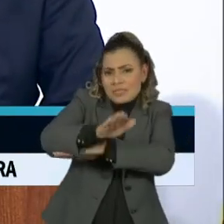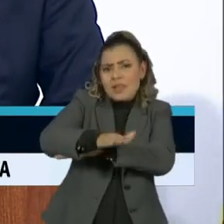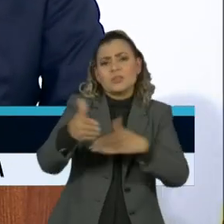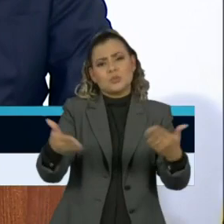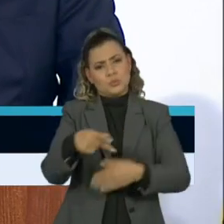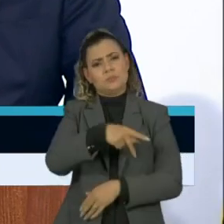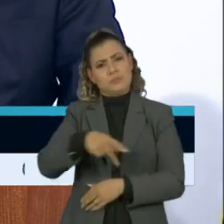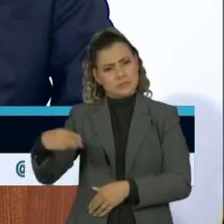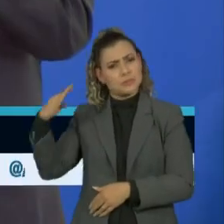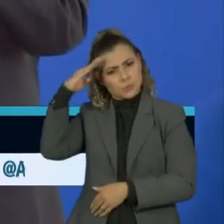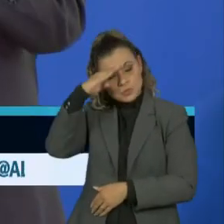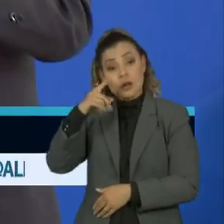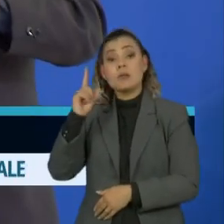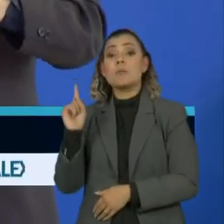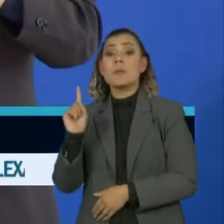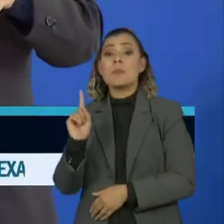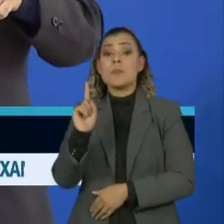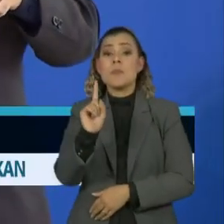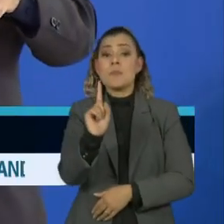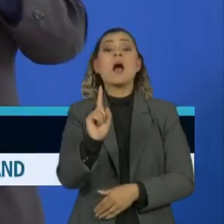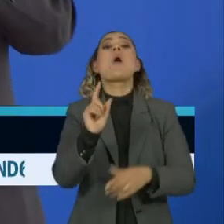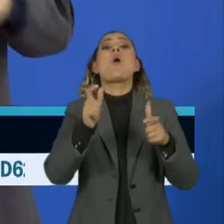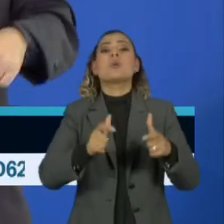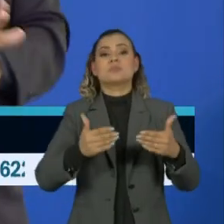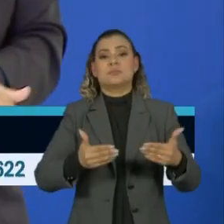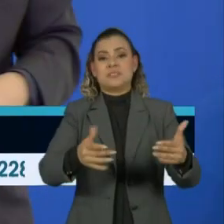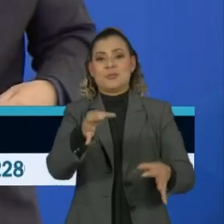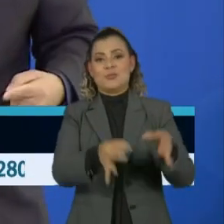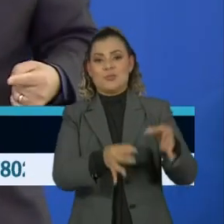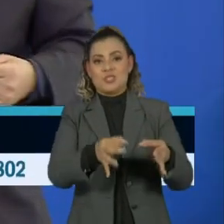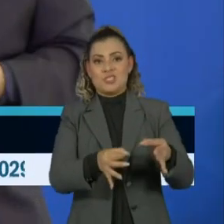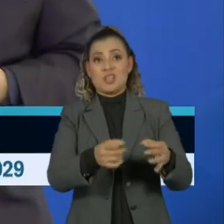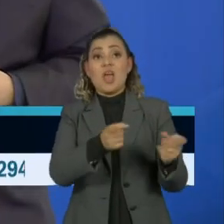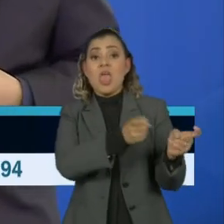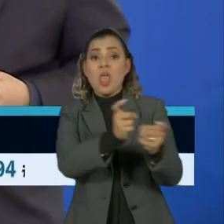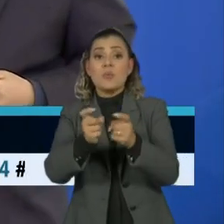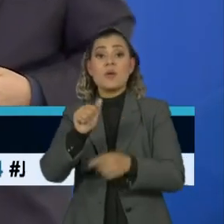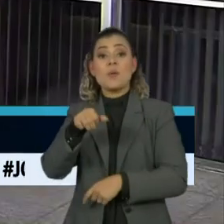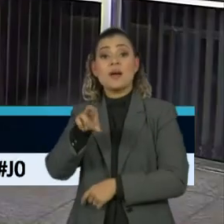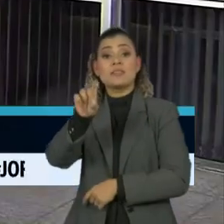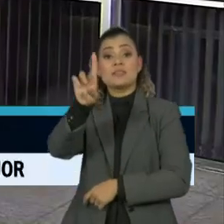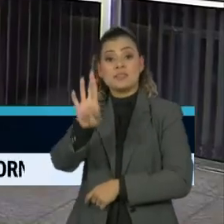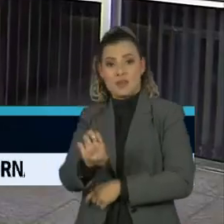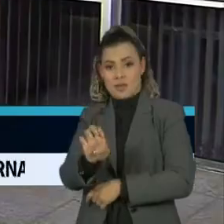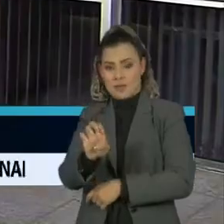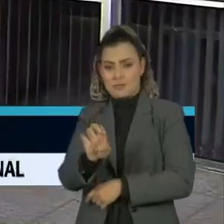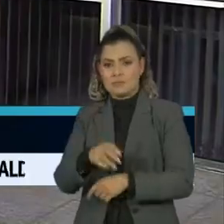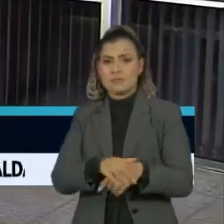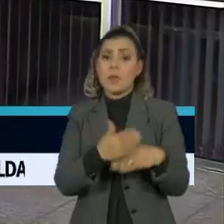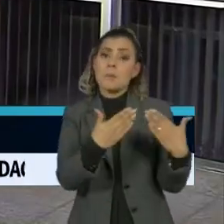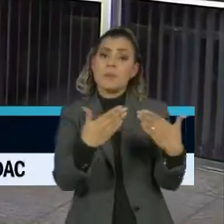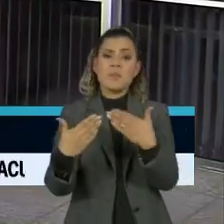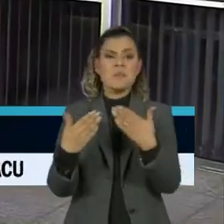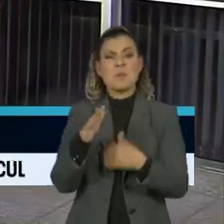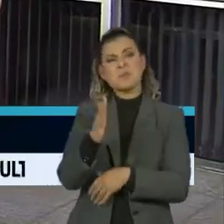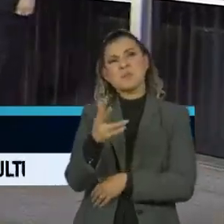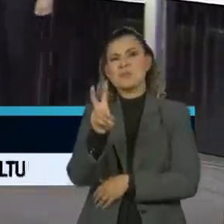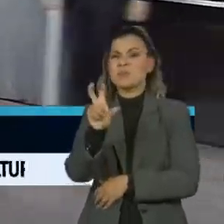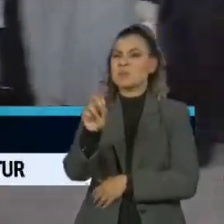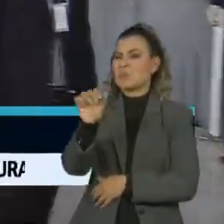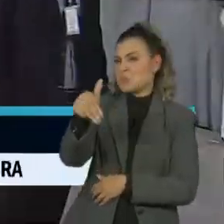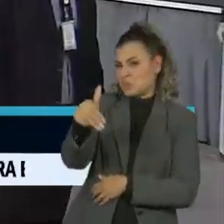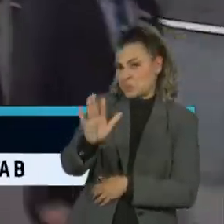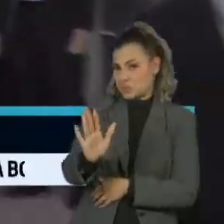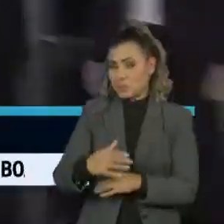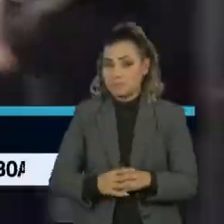Jair Bolsonaro foi ao Ministério da Justiça para um encontro fora da agenda com o ministro André Mendonça. A conversa durou cerca de 50 minutos.